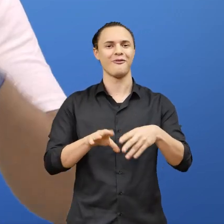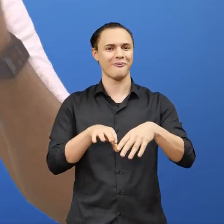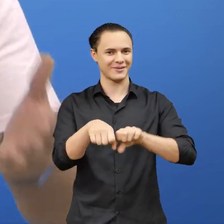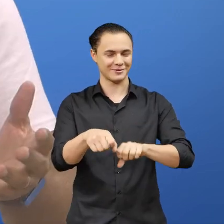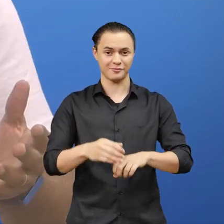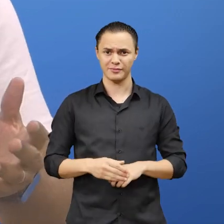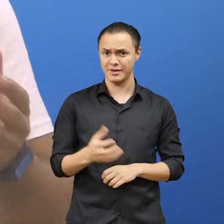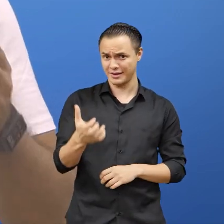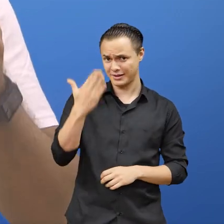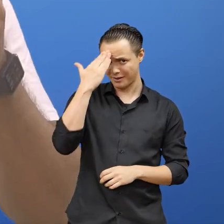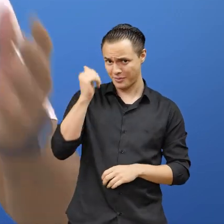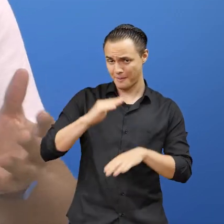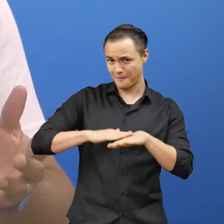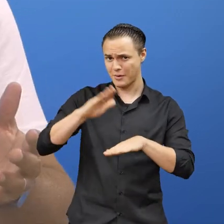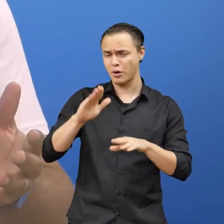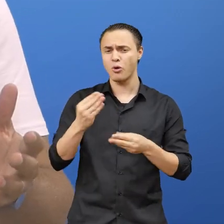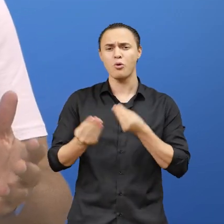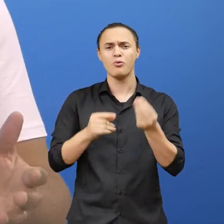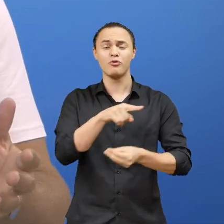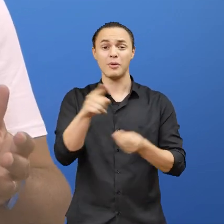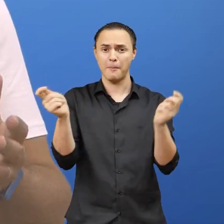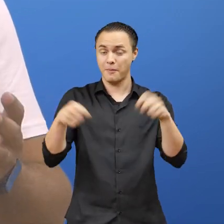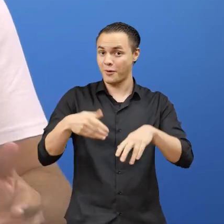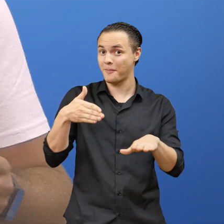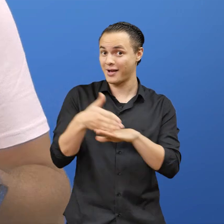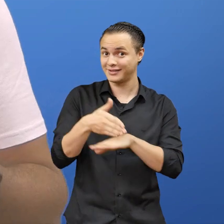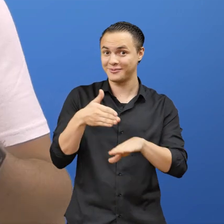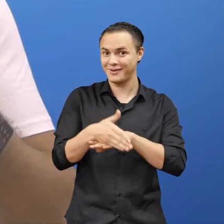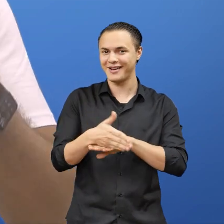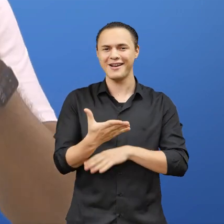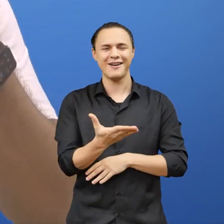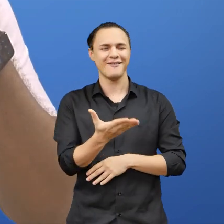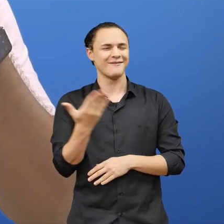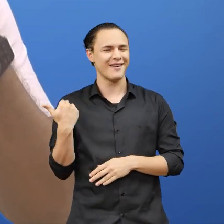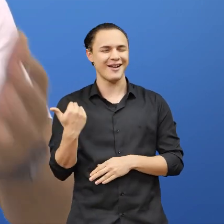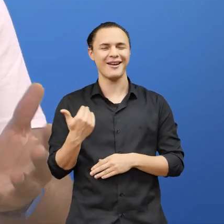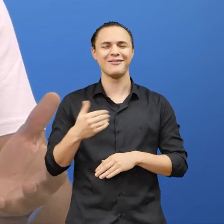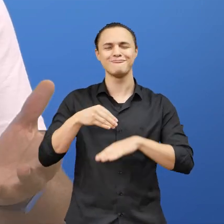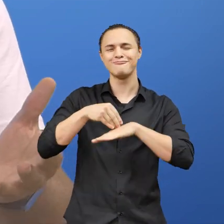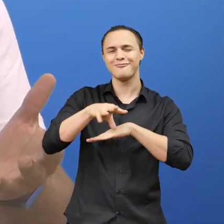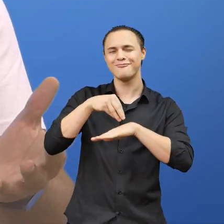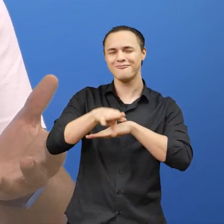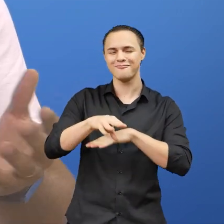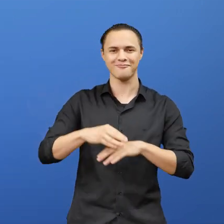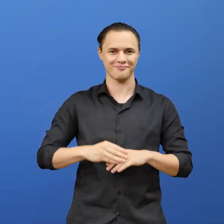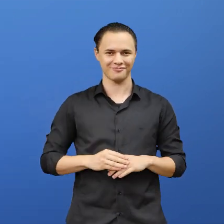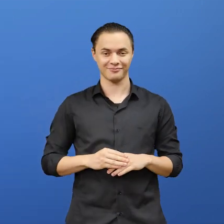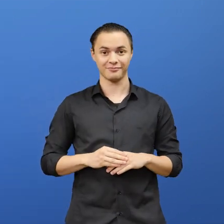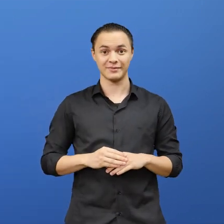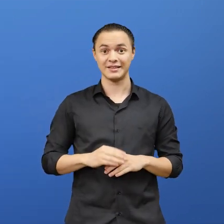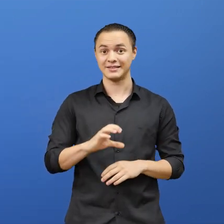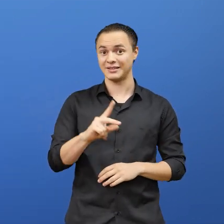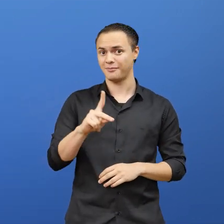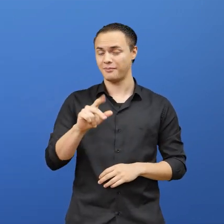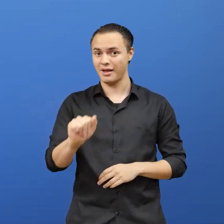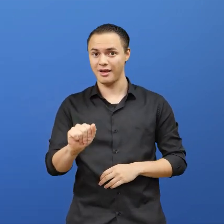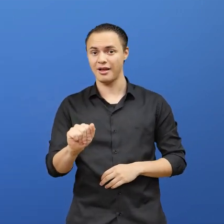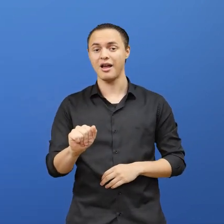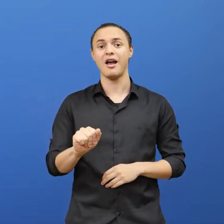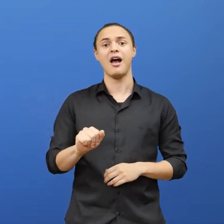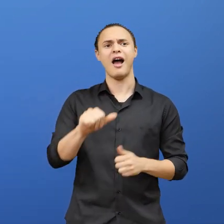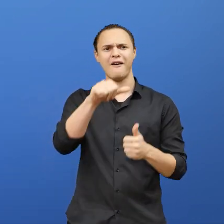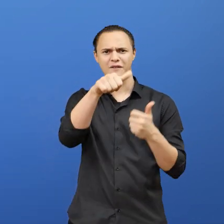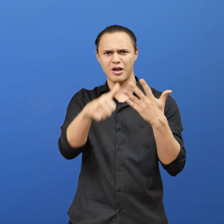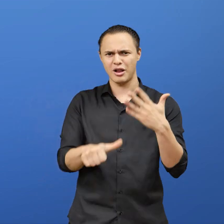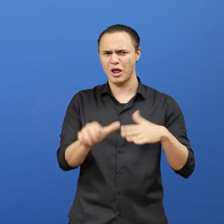Para saber mais sobre como você pode participar desse processo, vamos te contar algumas curiosidades. A CPA não avalia cursos